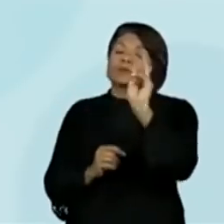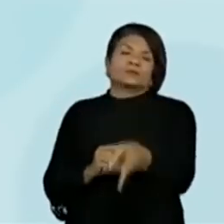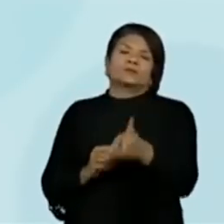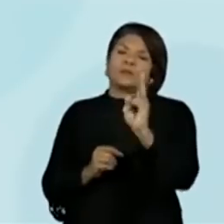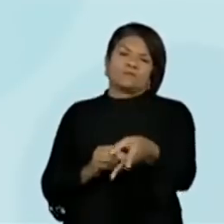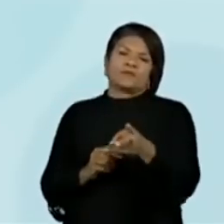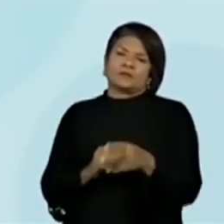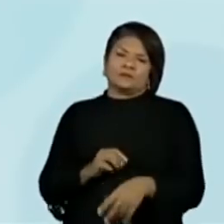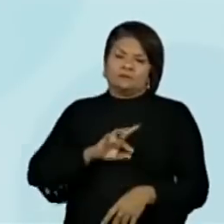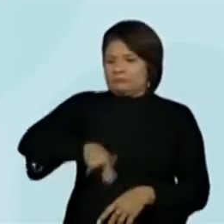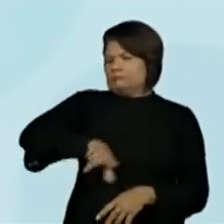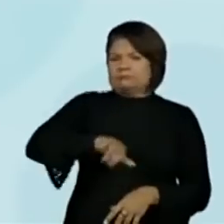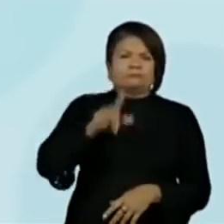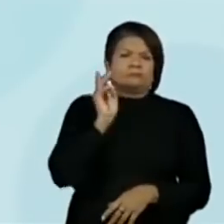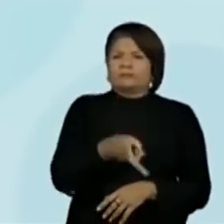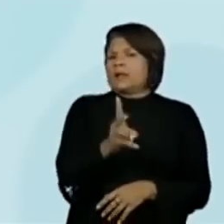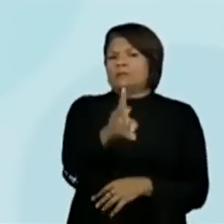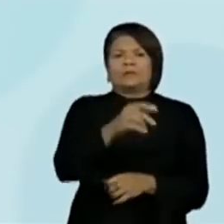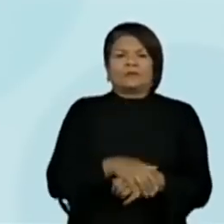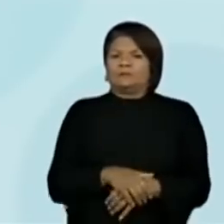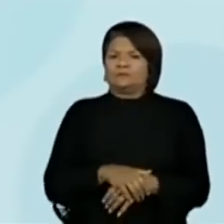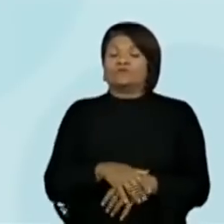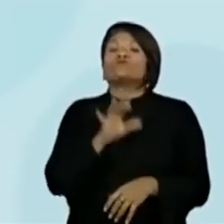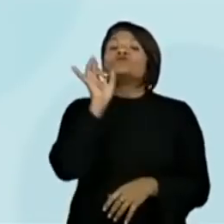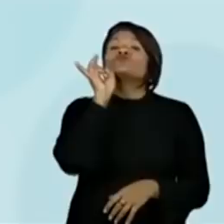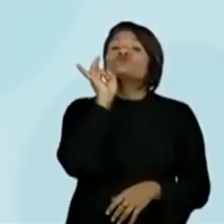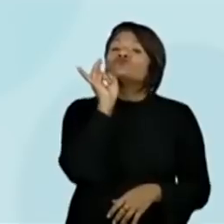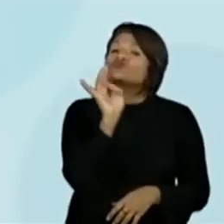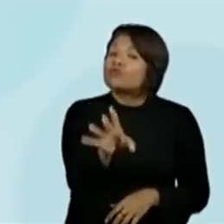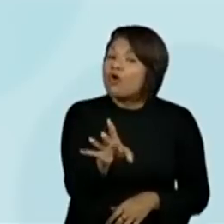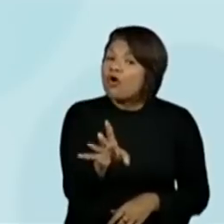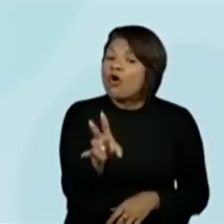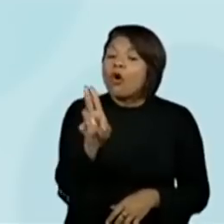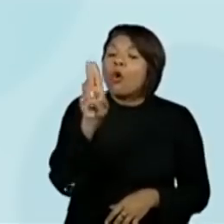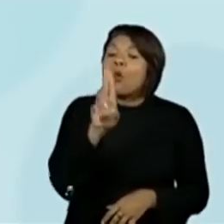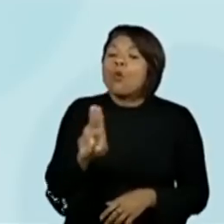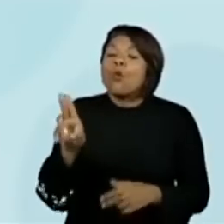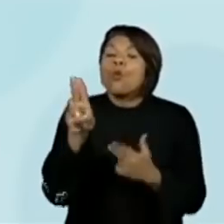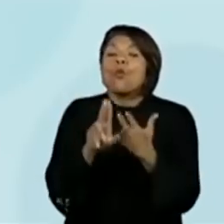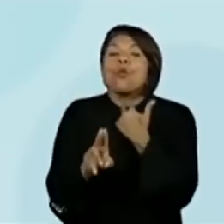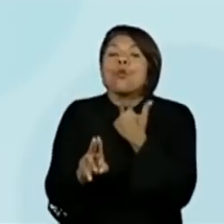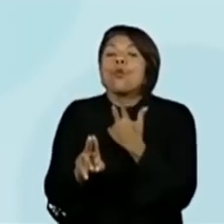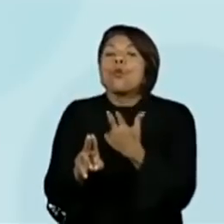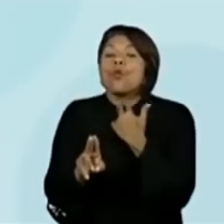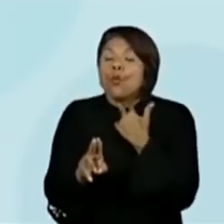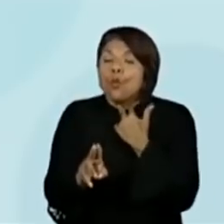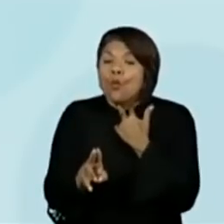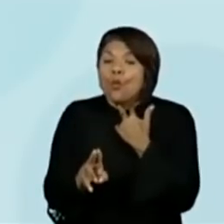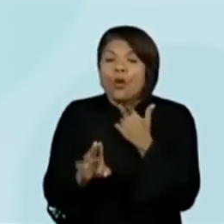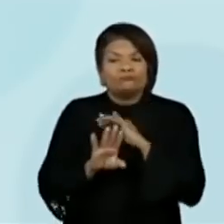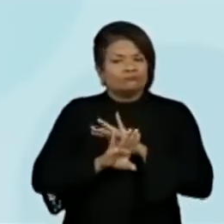sempre, tá? É aquilo que está sem condições